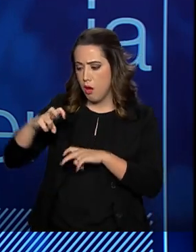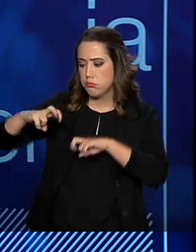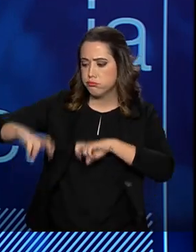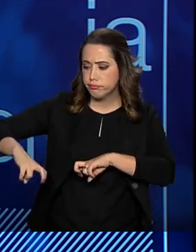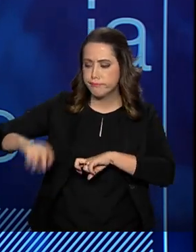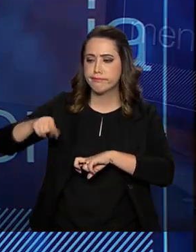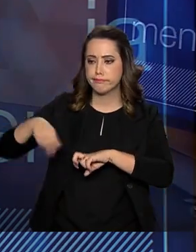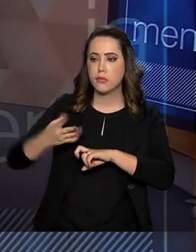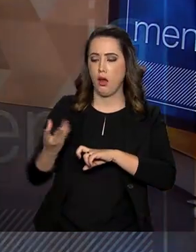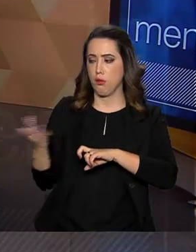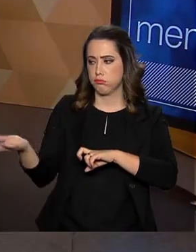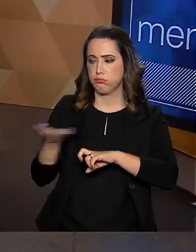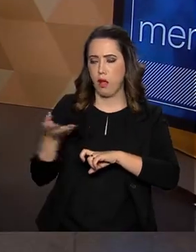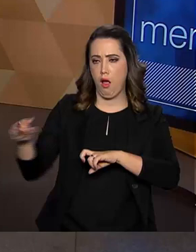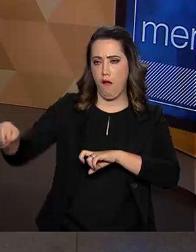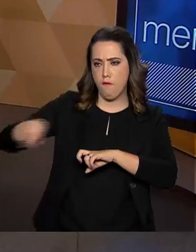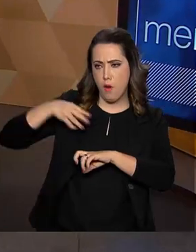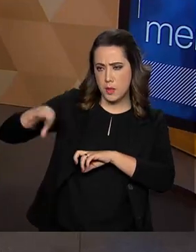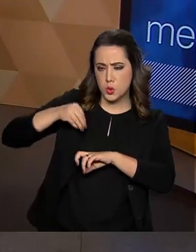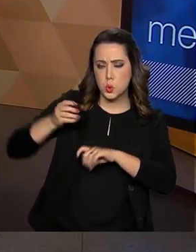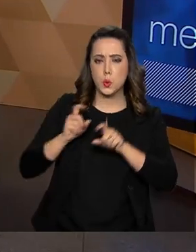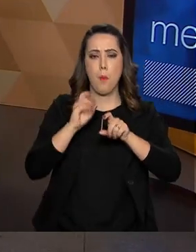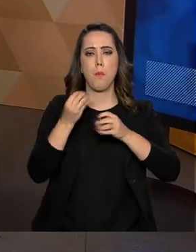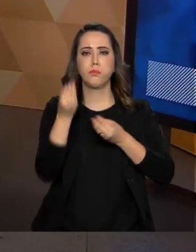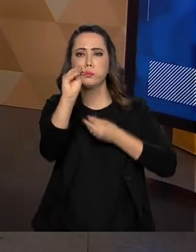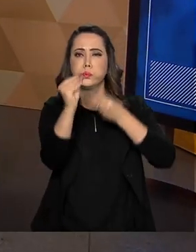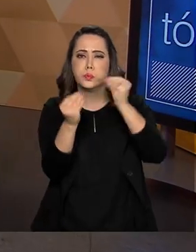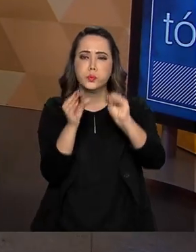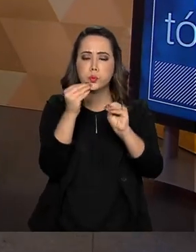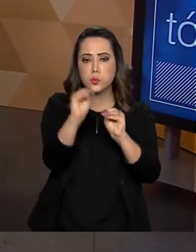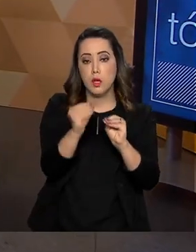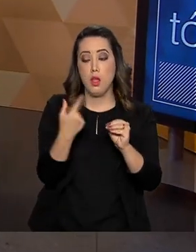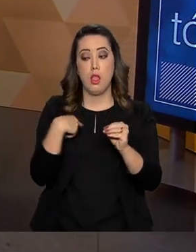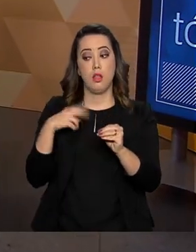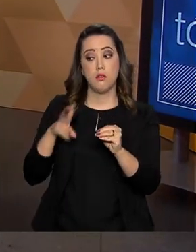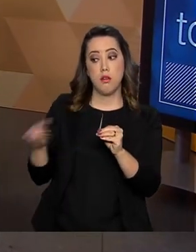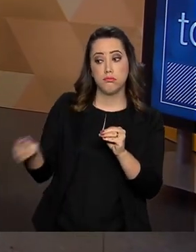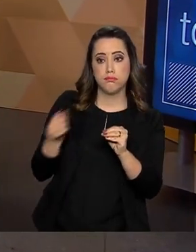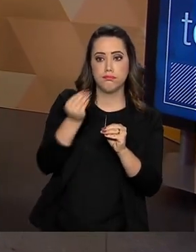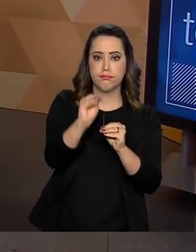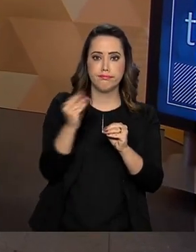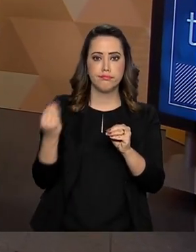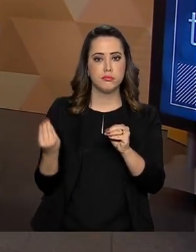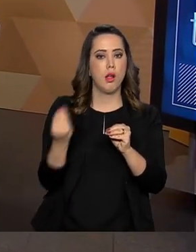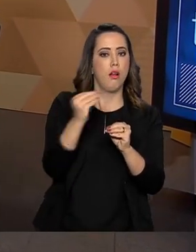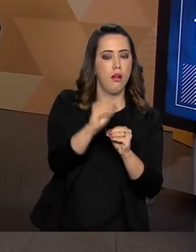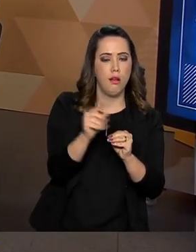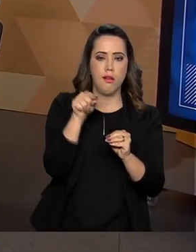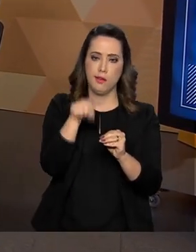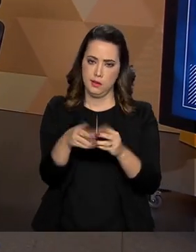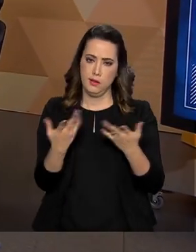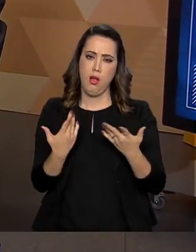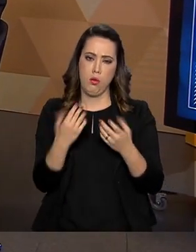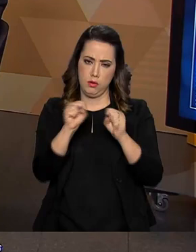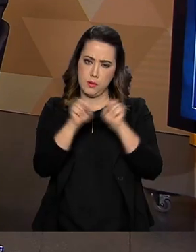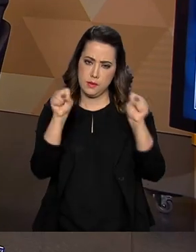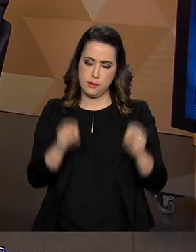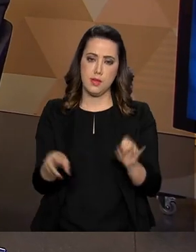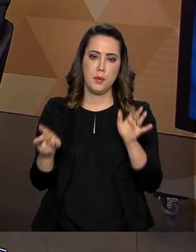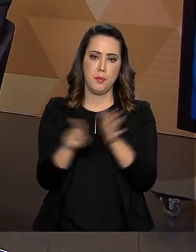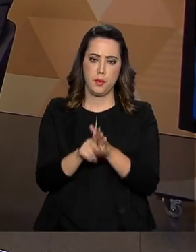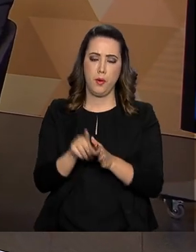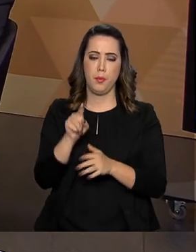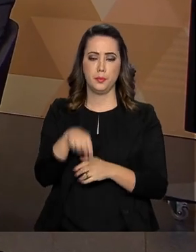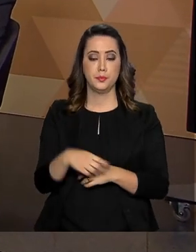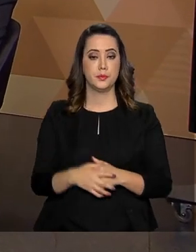avalia a condição de saúde daquela localidade, do país, da região, do estado. O Vigitel é uma das grandes fontes que nós